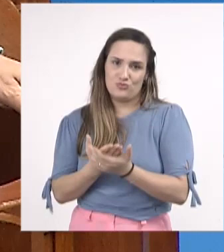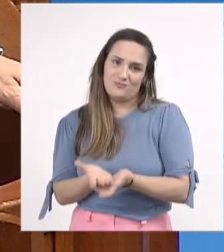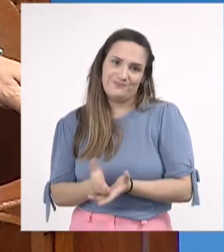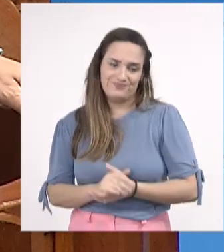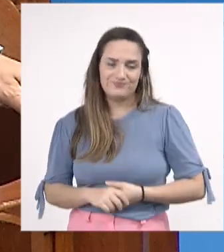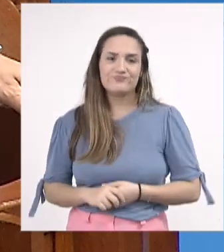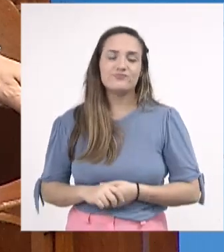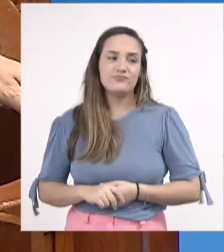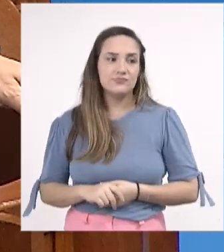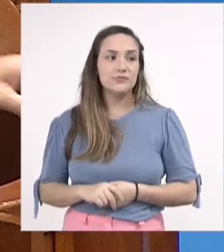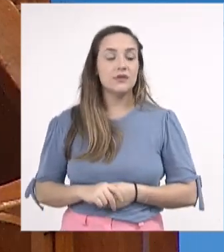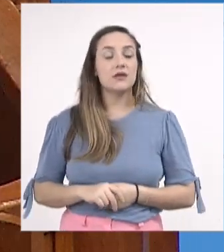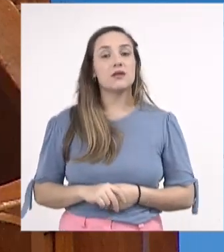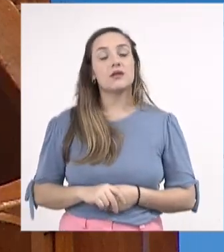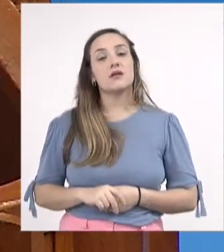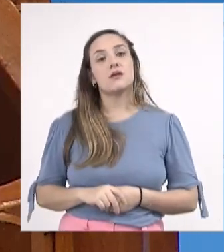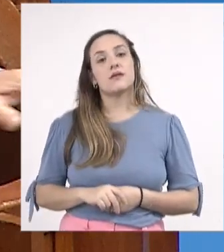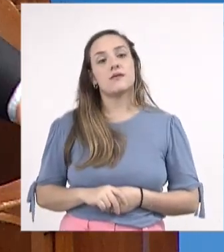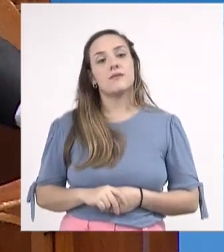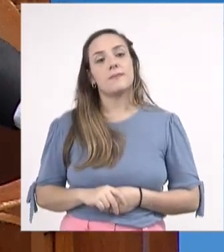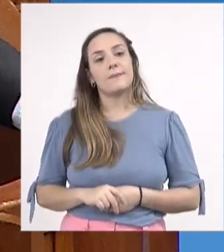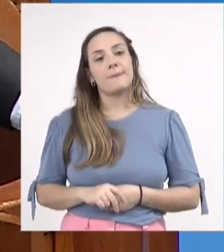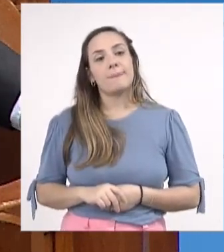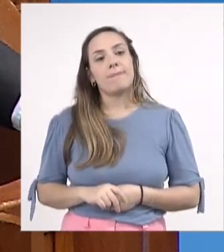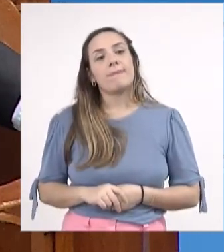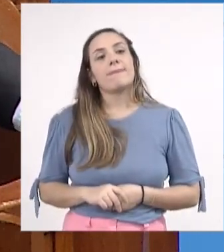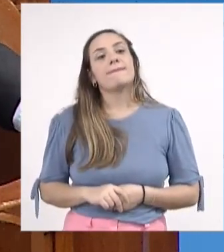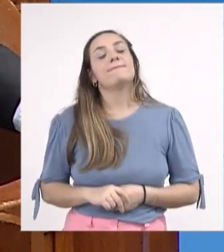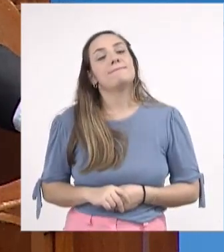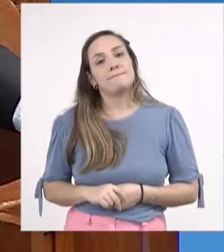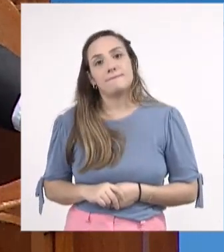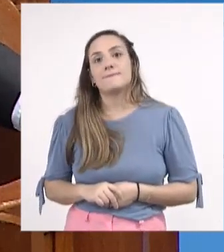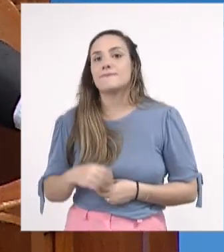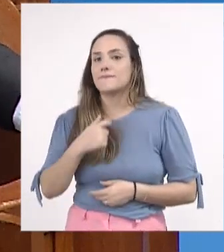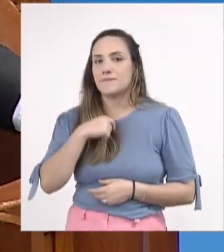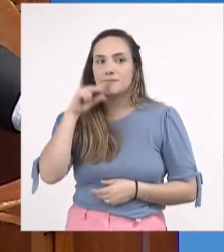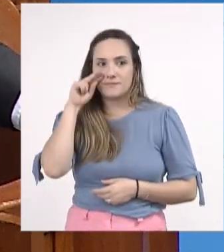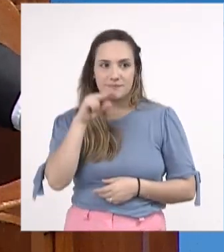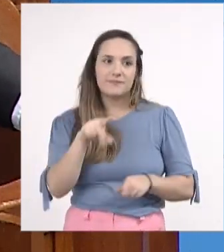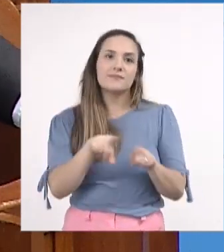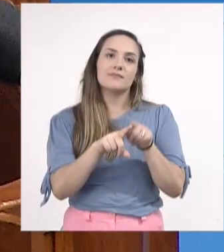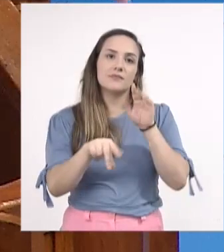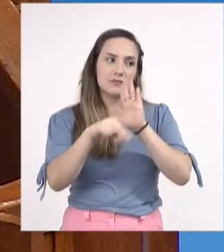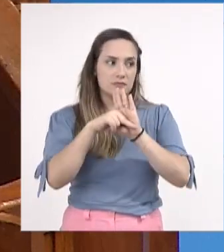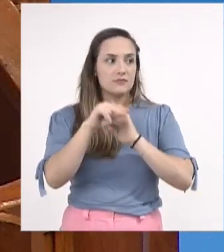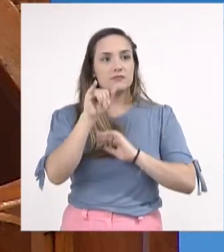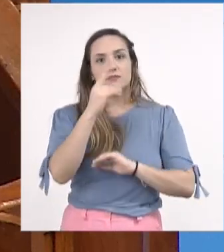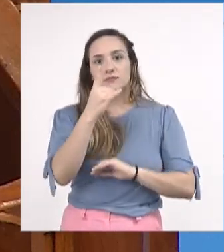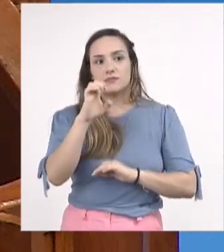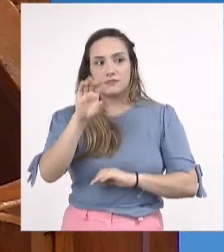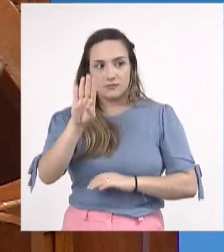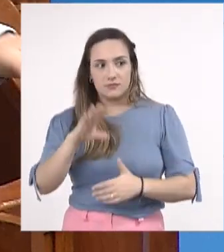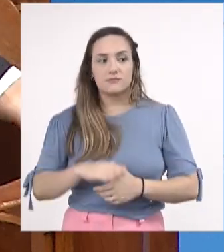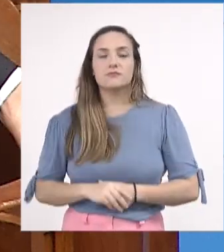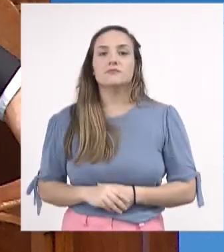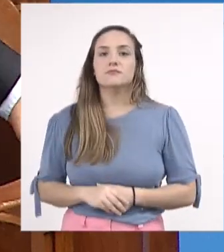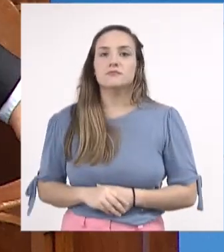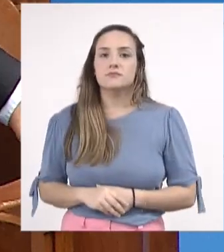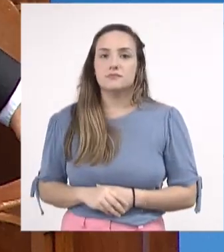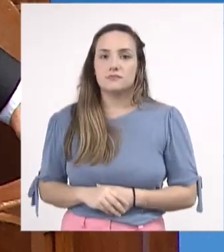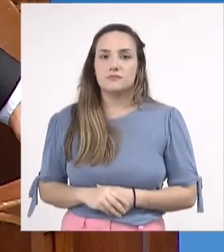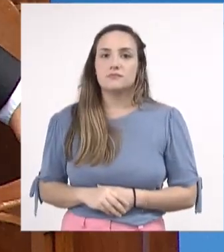Então, nós tivemos aí também um reflexo disso, na nota do IDEB. Houve um